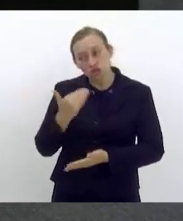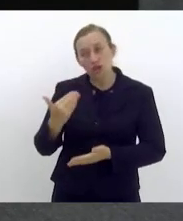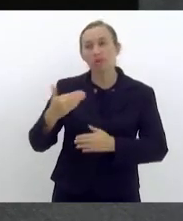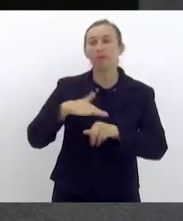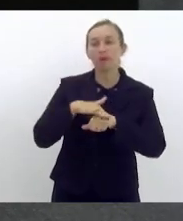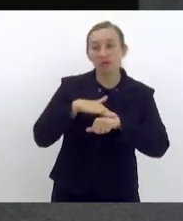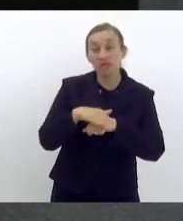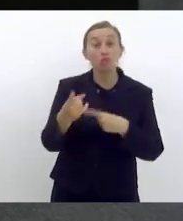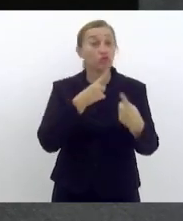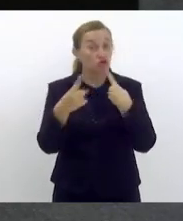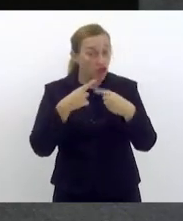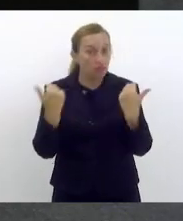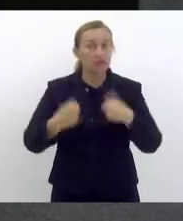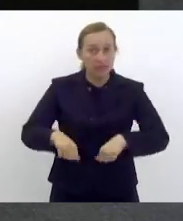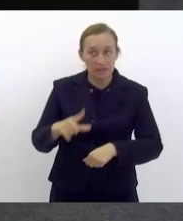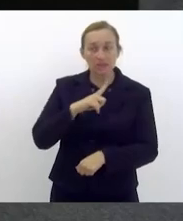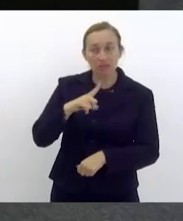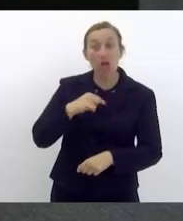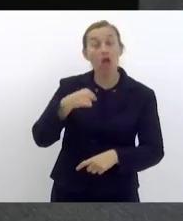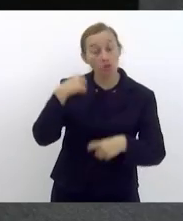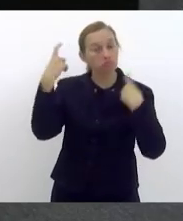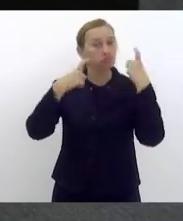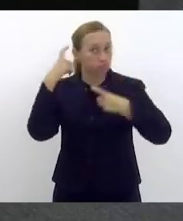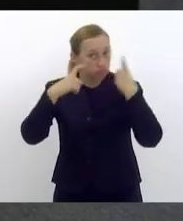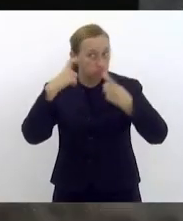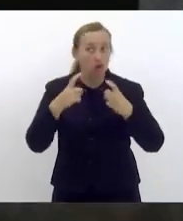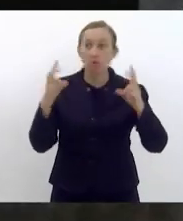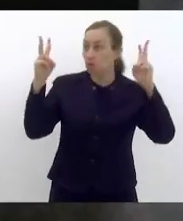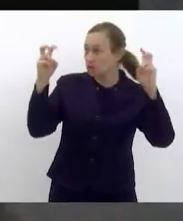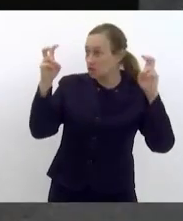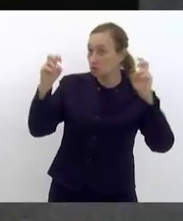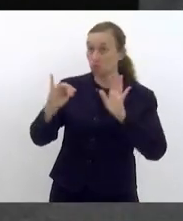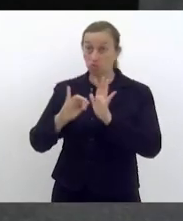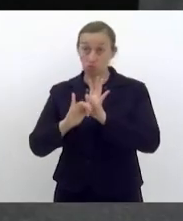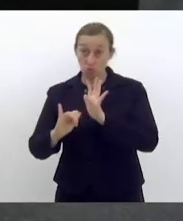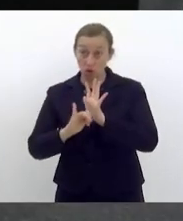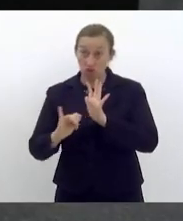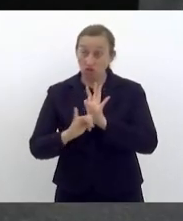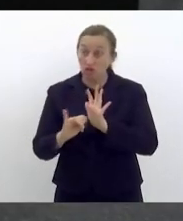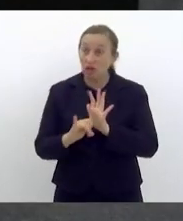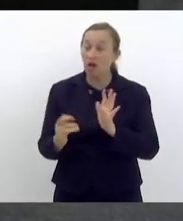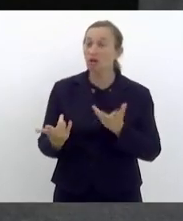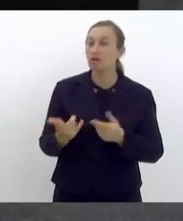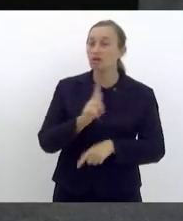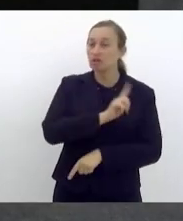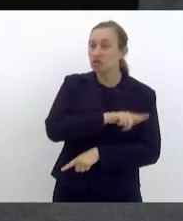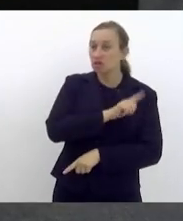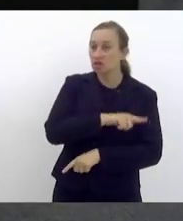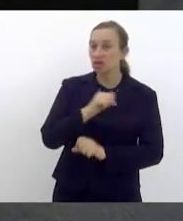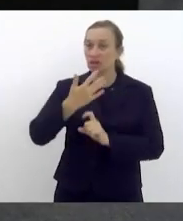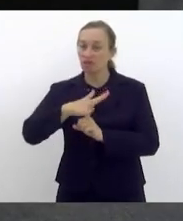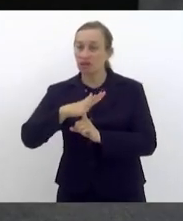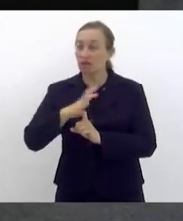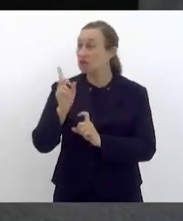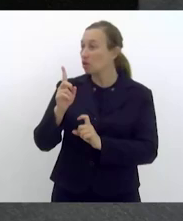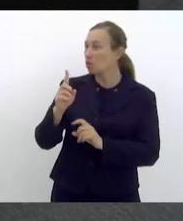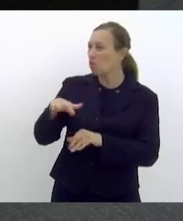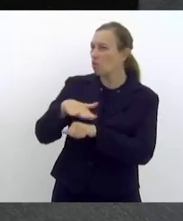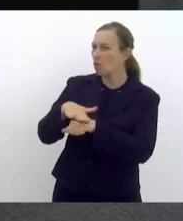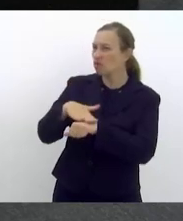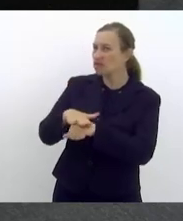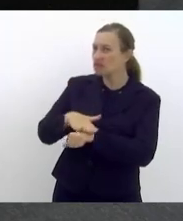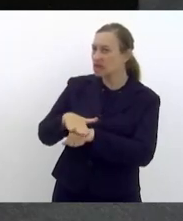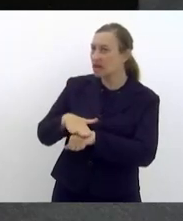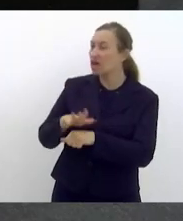que estar presente. Então, muito me preocupa essa questão de um edital para gerir a feira sem conversar com aqueles que